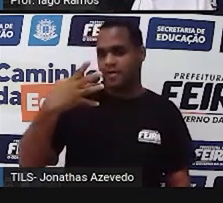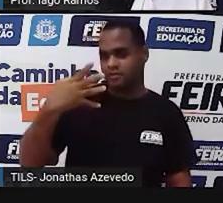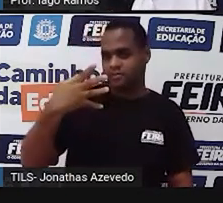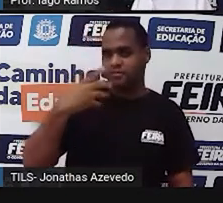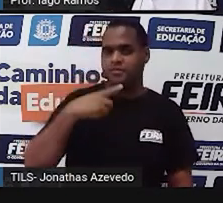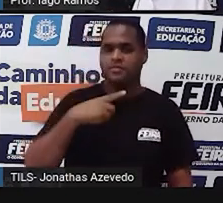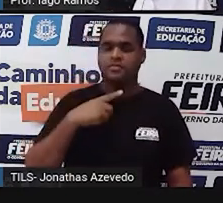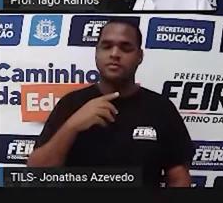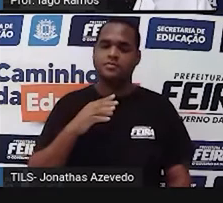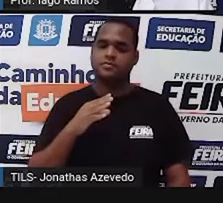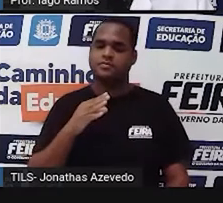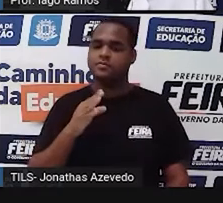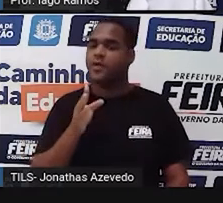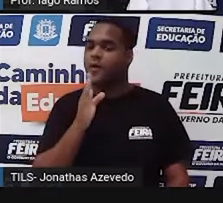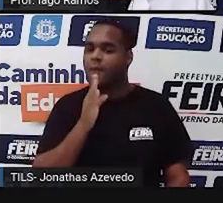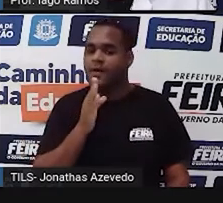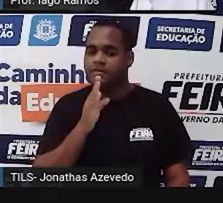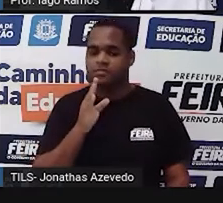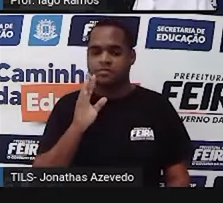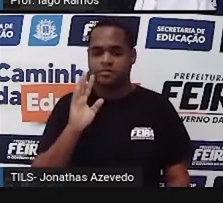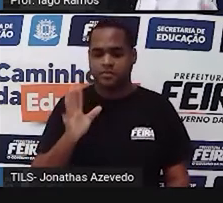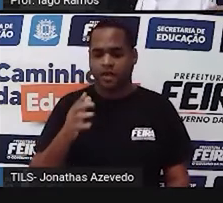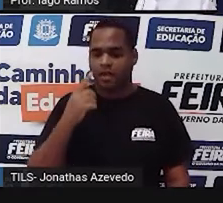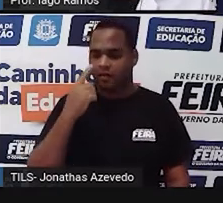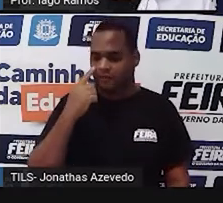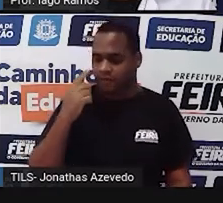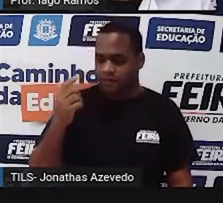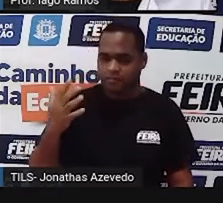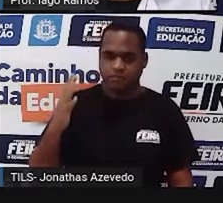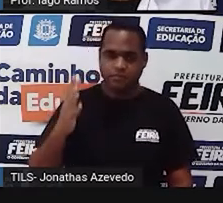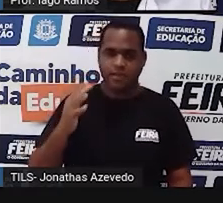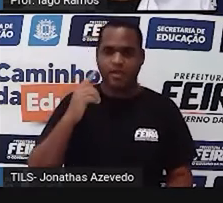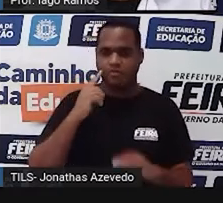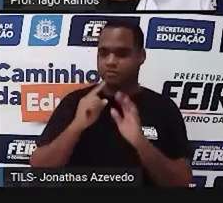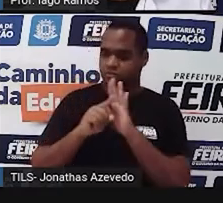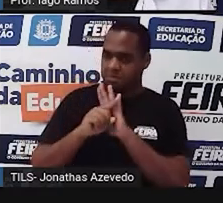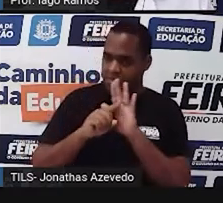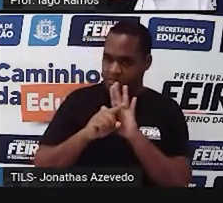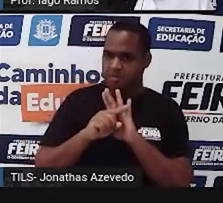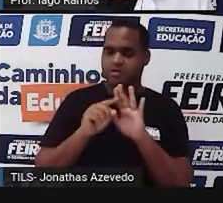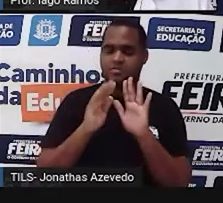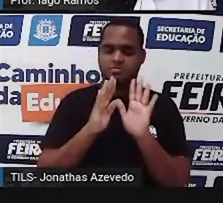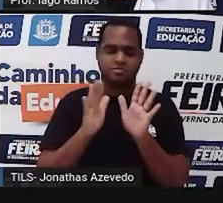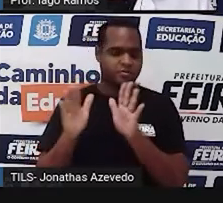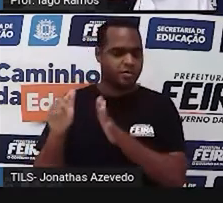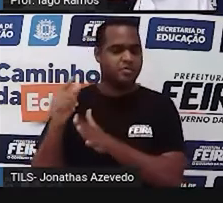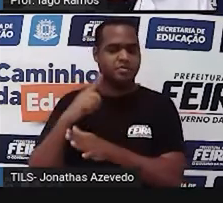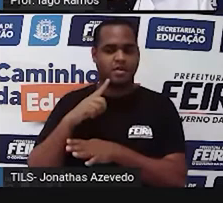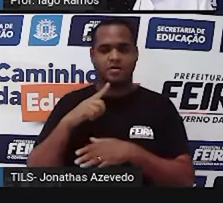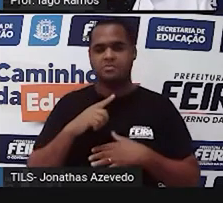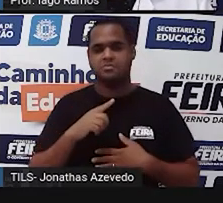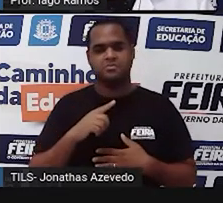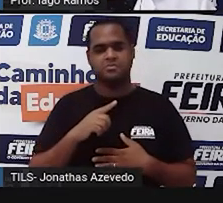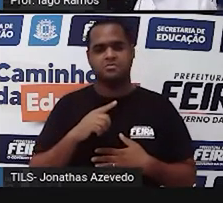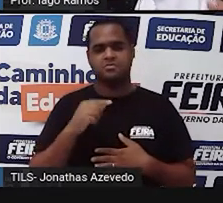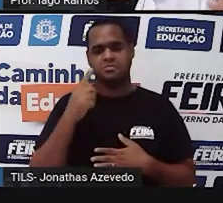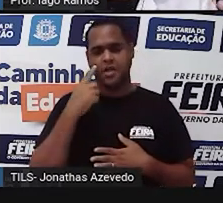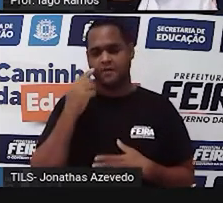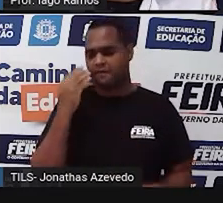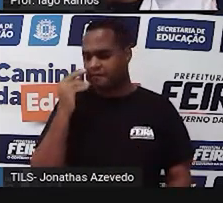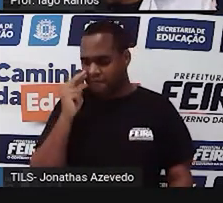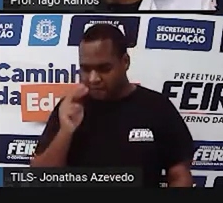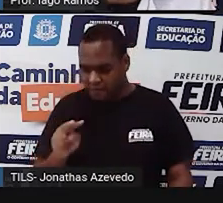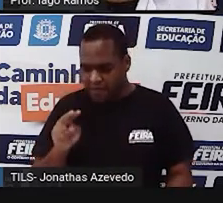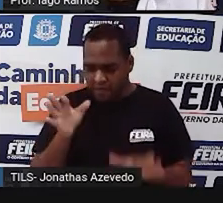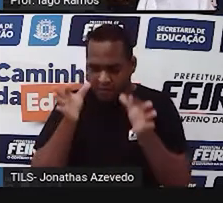Eu conheço porque eu já ouvi, já fiz pesquisa sobre elas, mas eu confesso que eu nunca vi